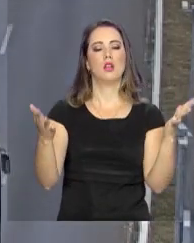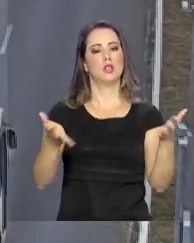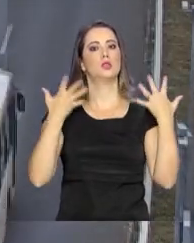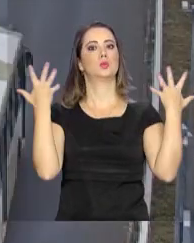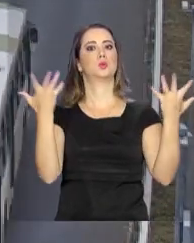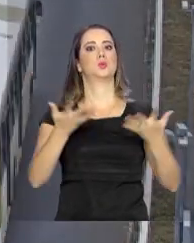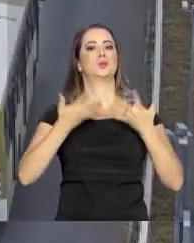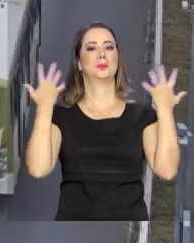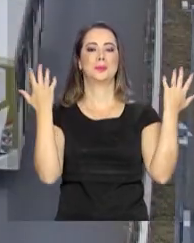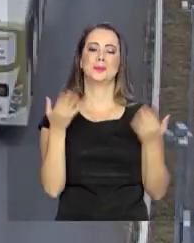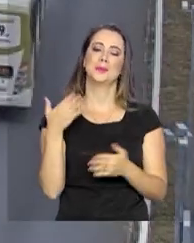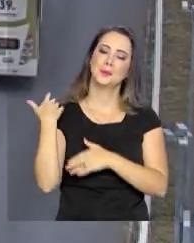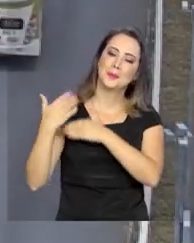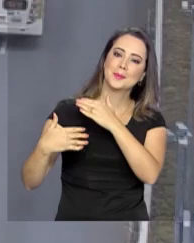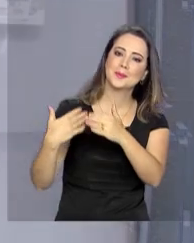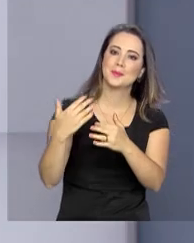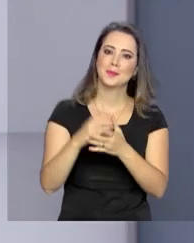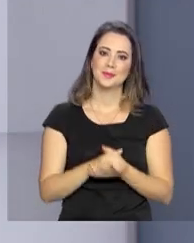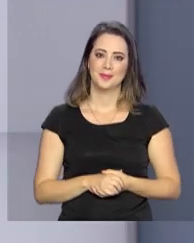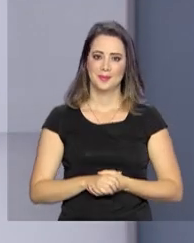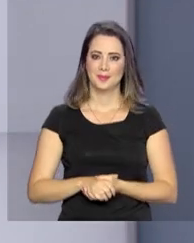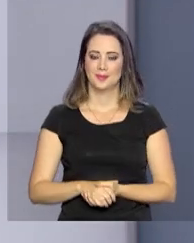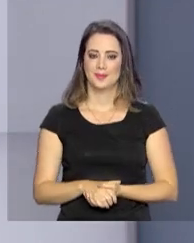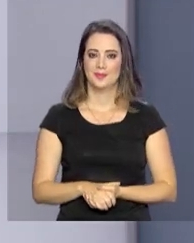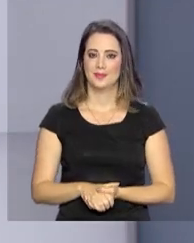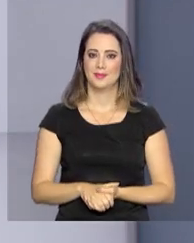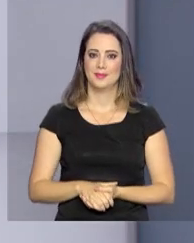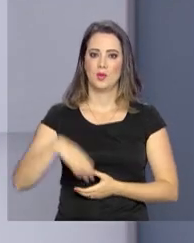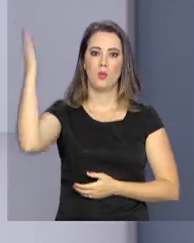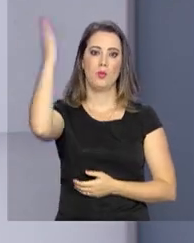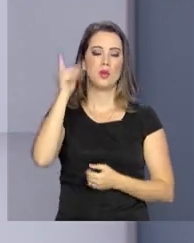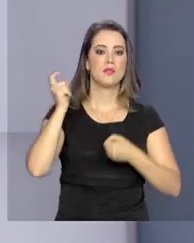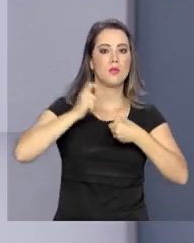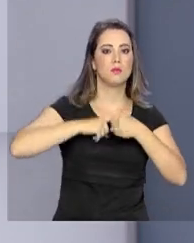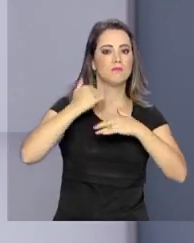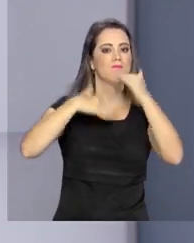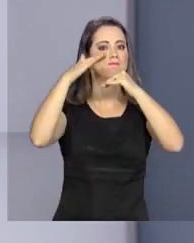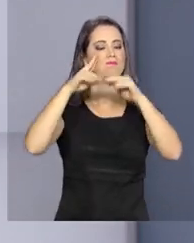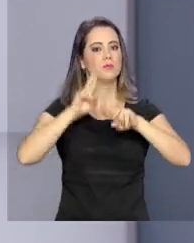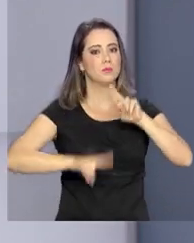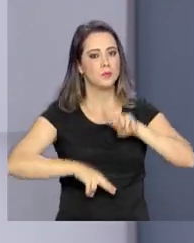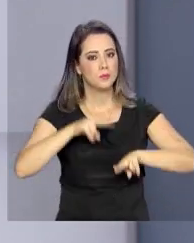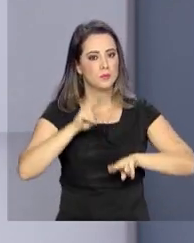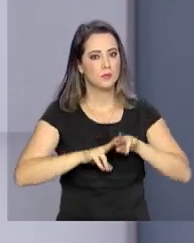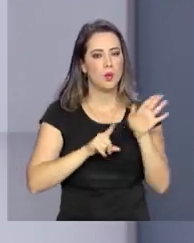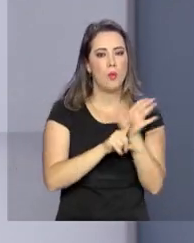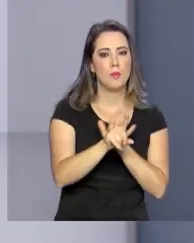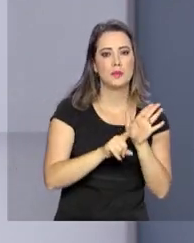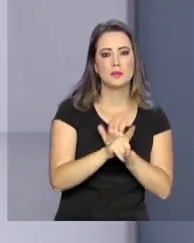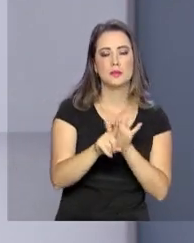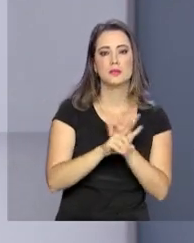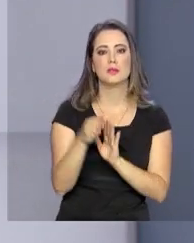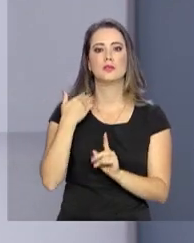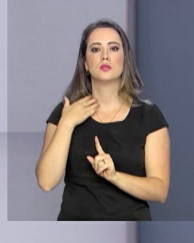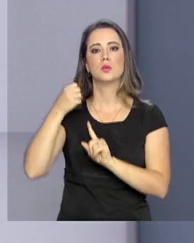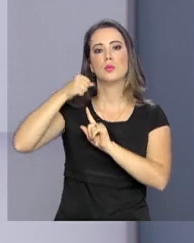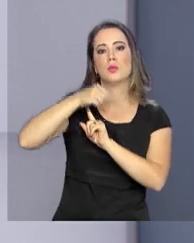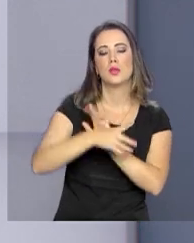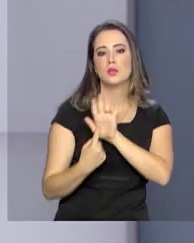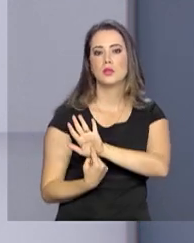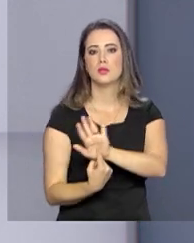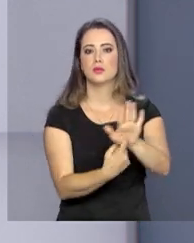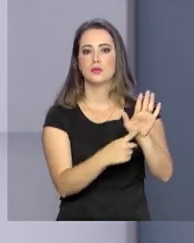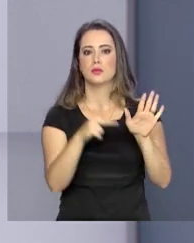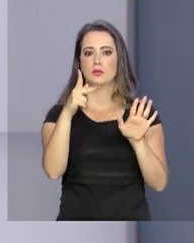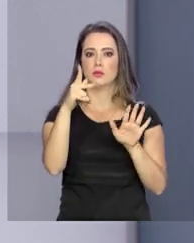umidade nos últimos dias. O Brasil voltou a crescer em junho. Uma pesquisa do Banco Central revela que o